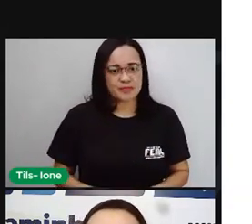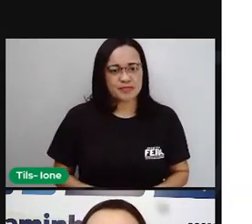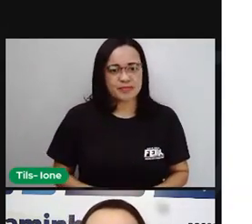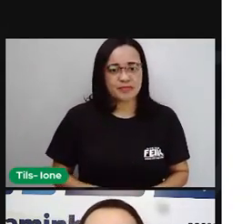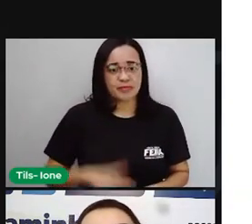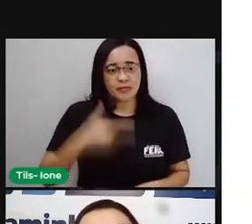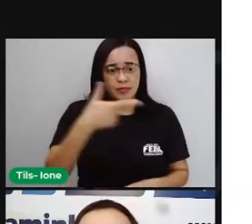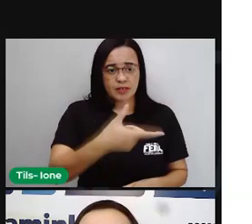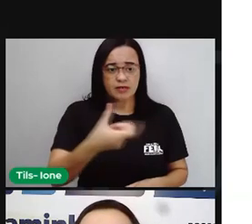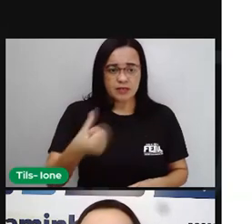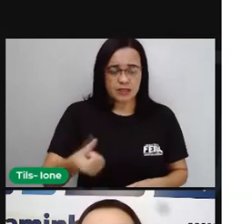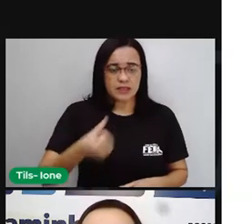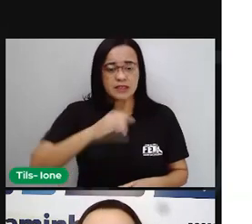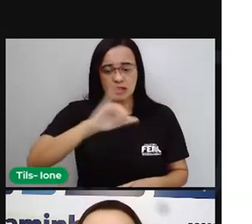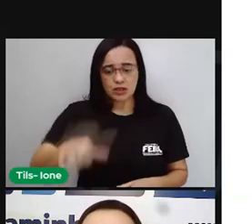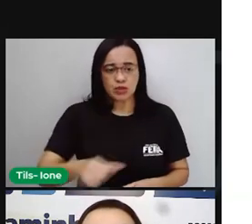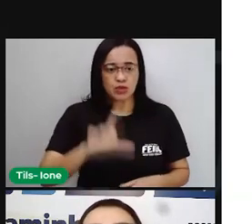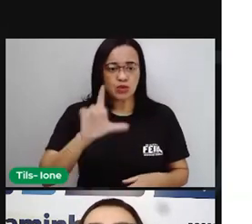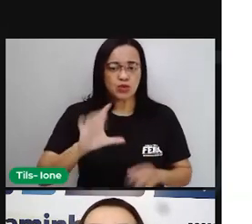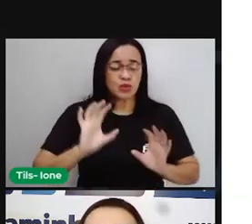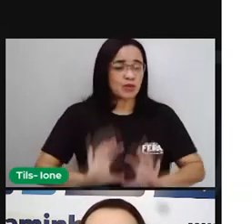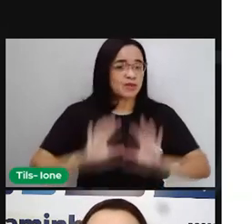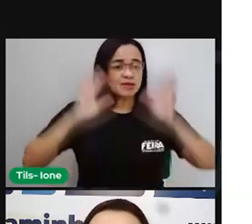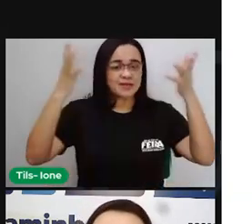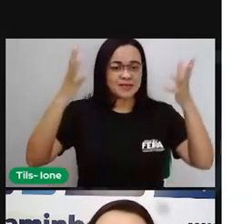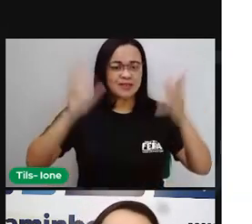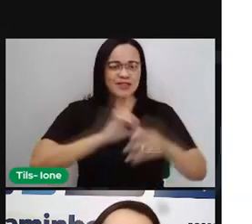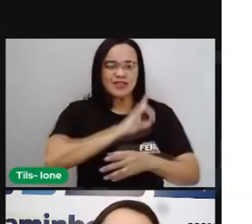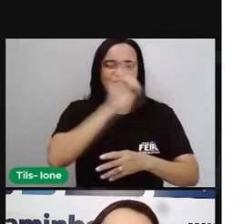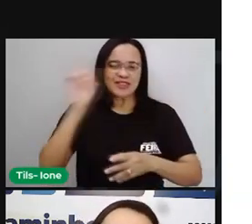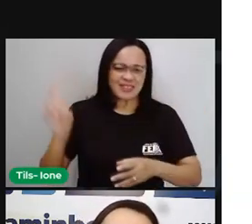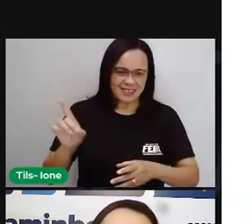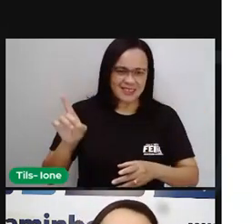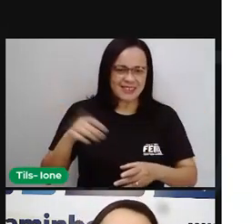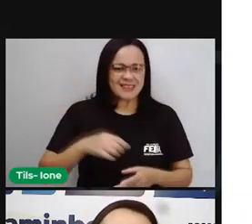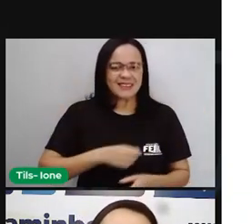de julho, a gente comemora o dia dos avós.